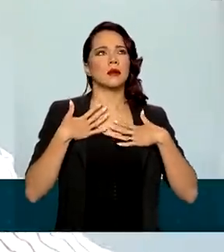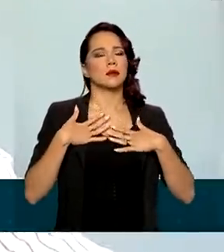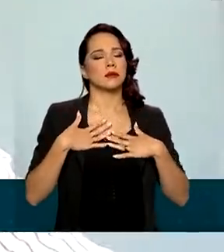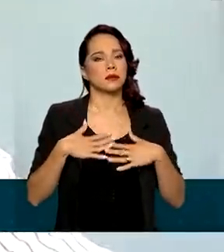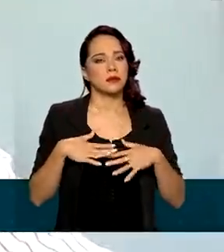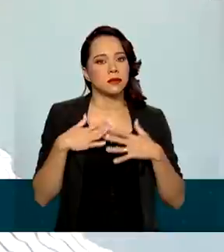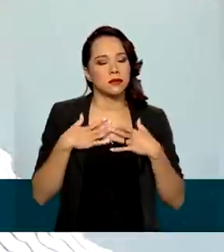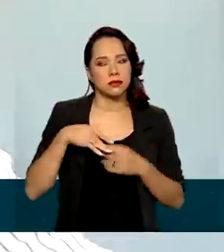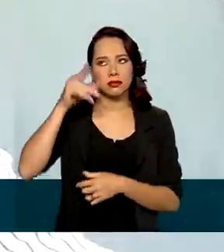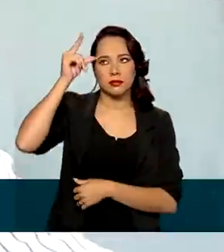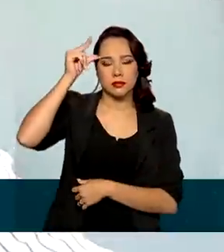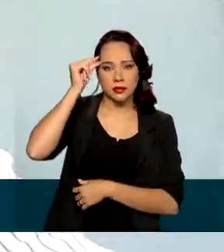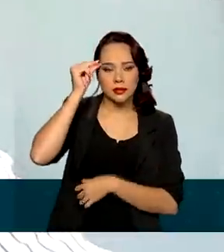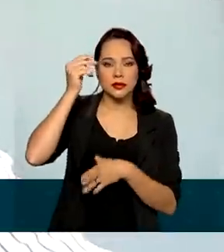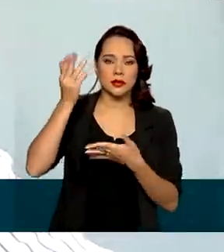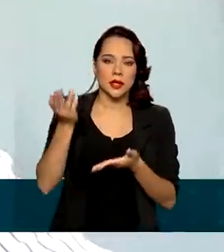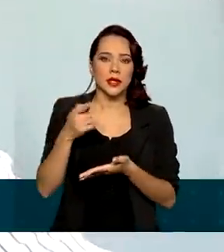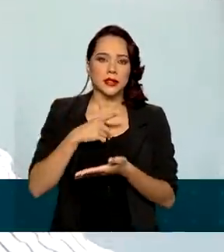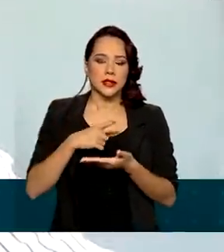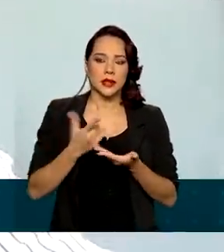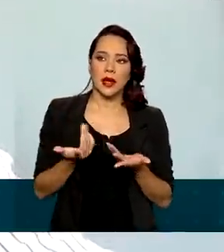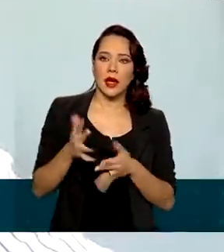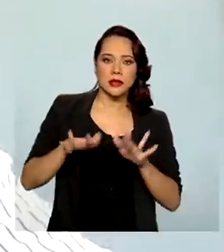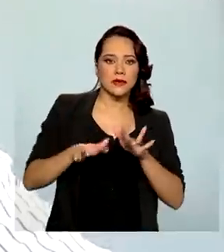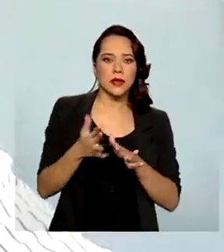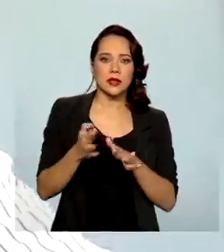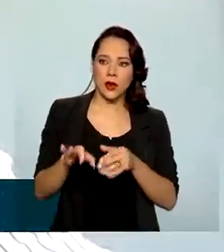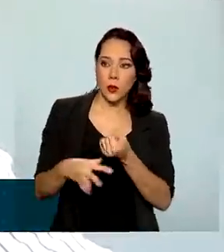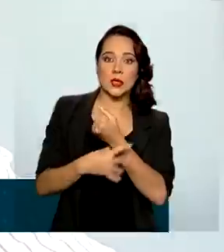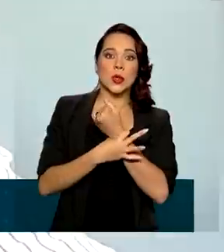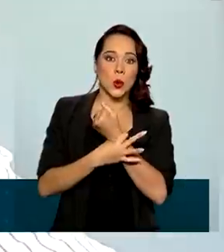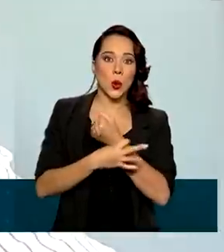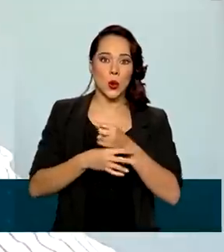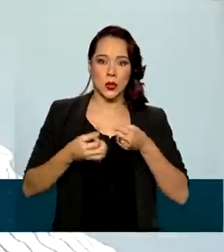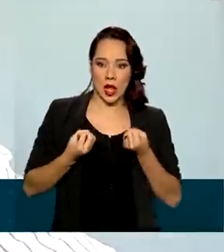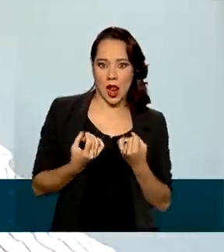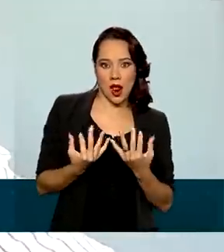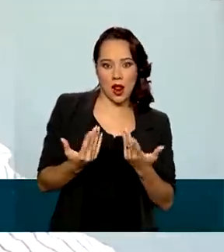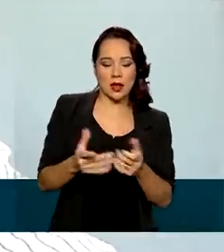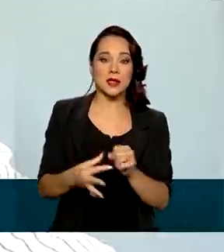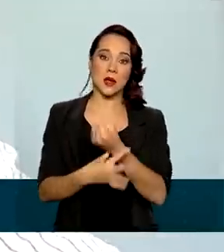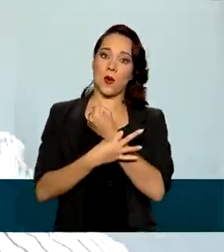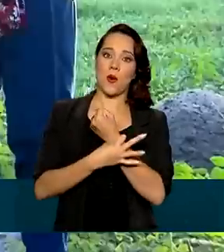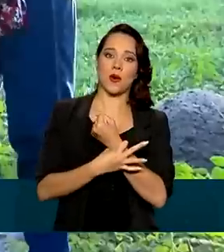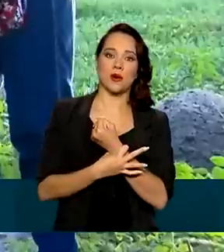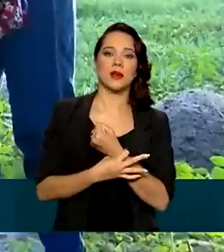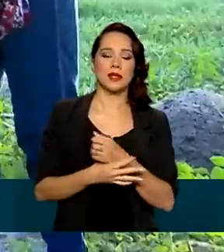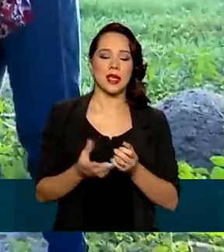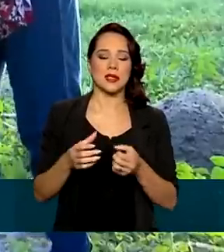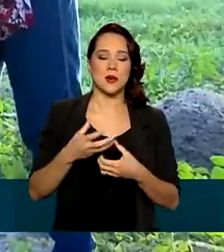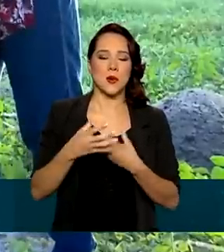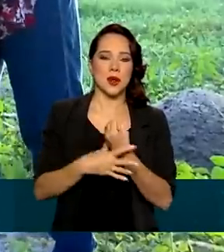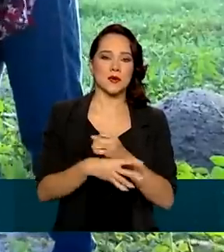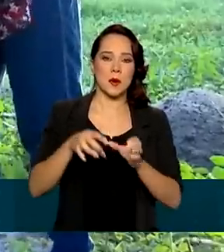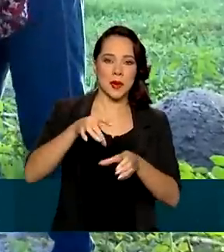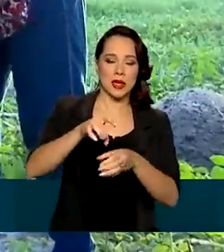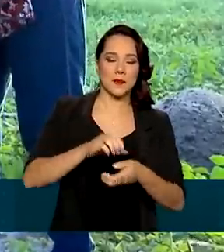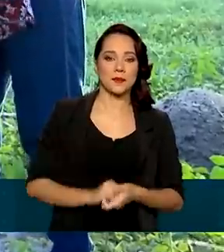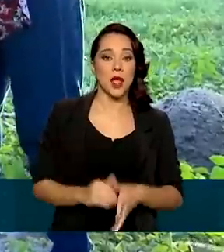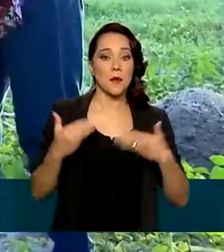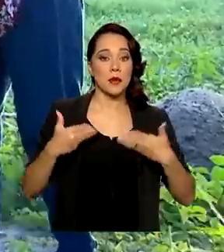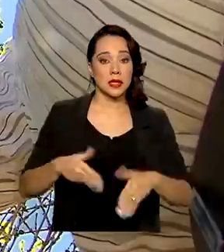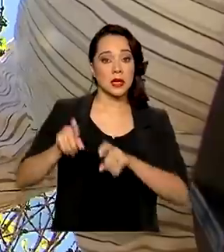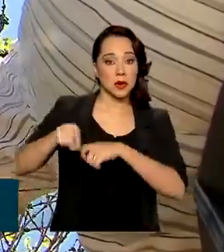ter uma lavoura segurada. Isso vai dar uma segurança para a gente, para o plantar. O Ministério da Agricultura